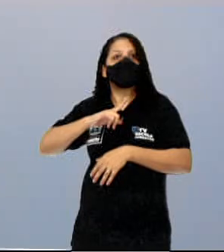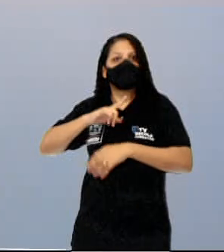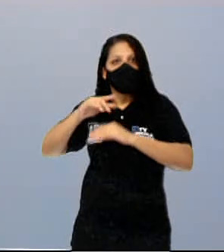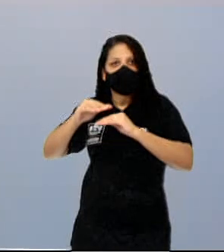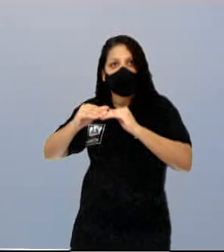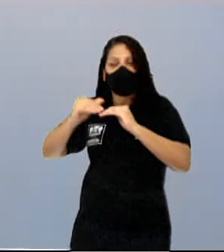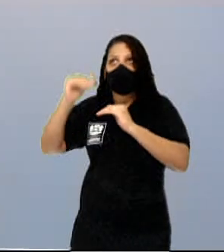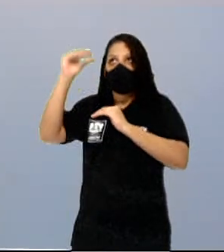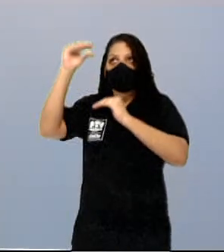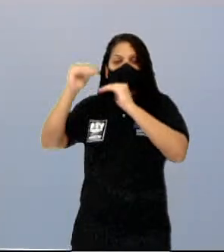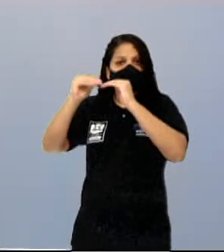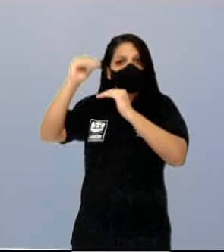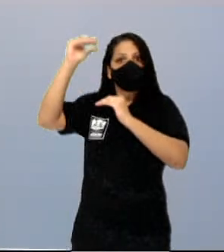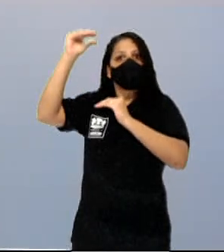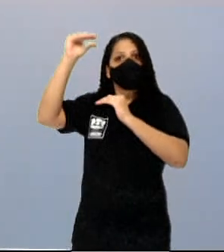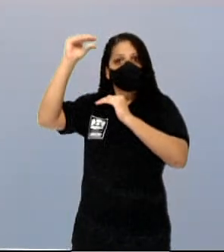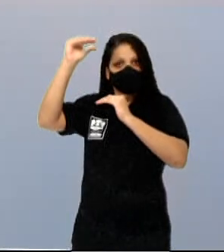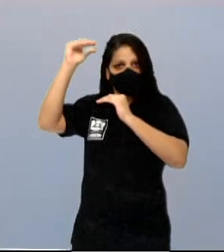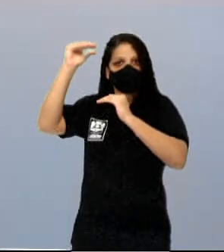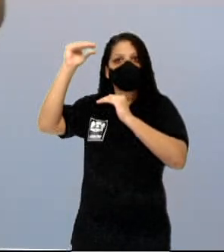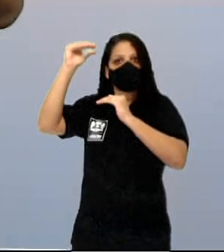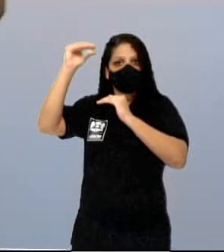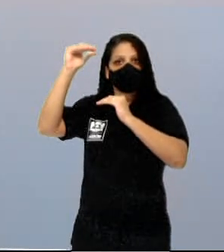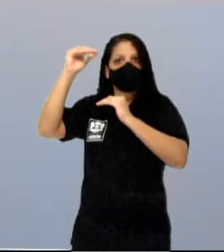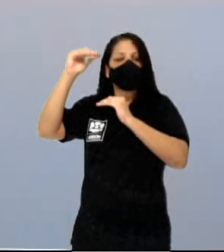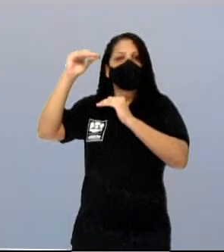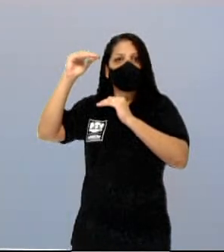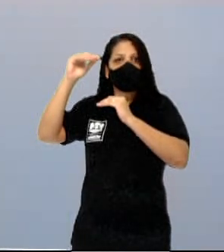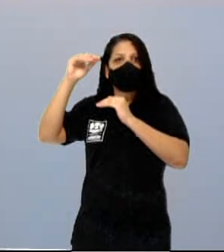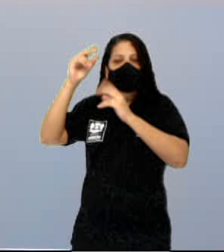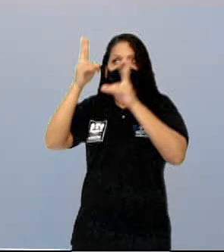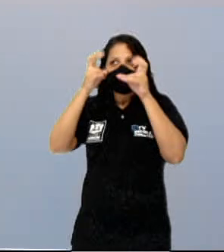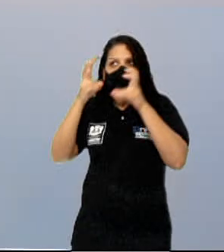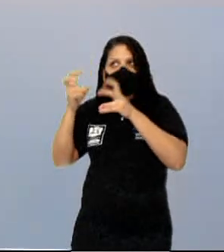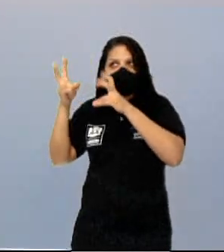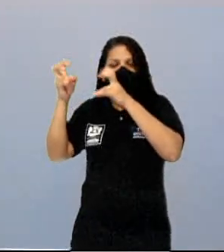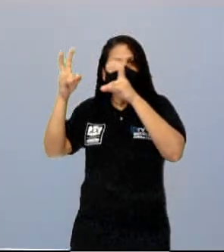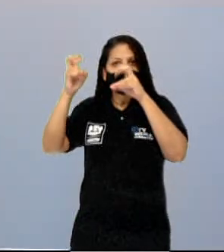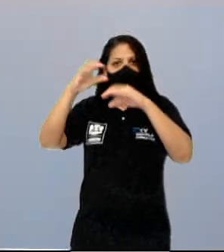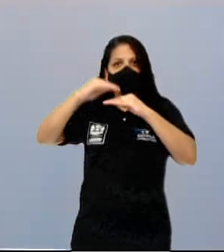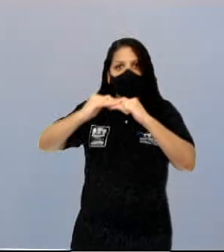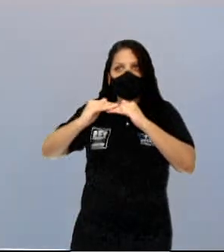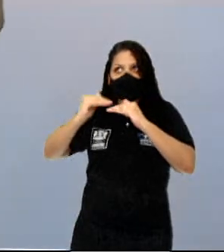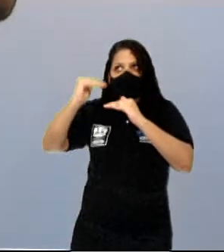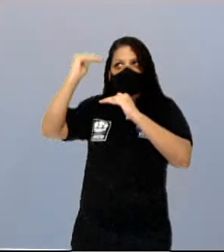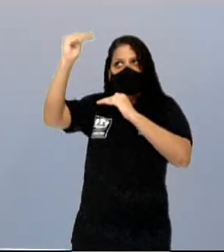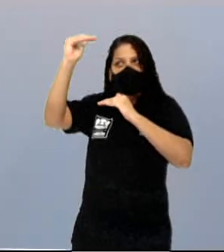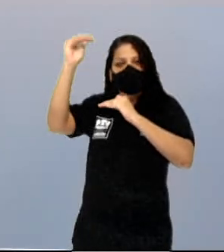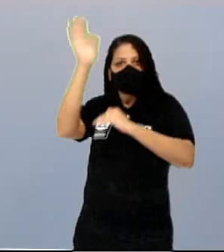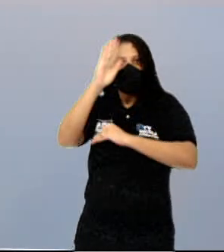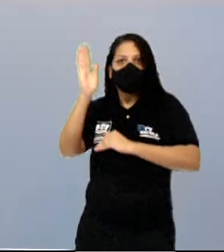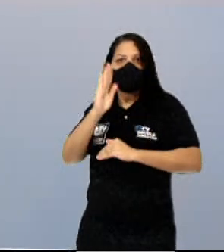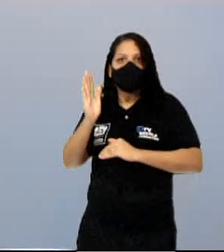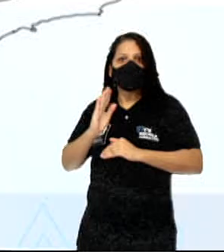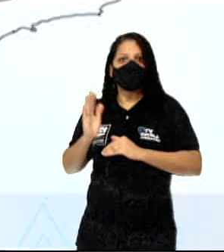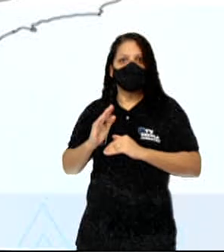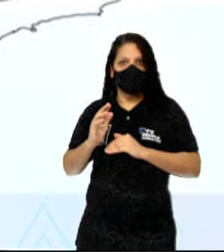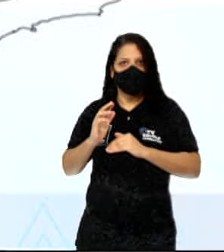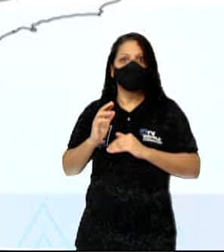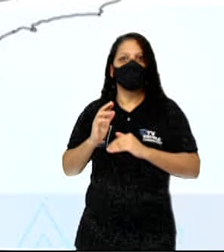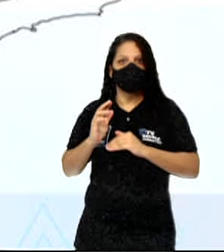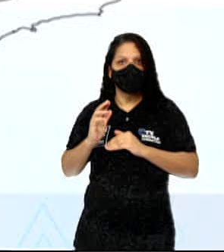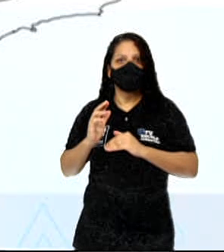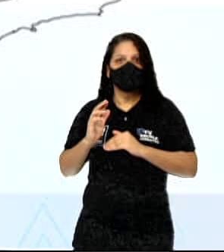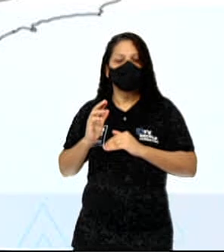Ou seja, é uma floresta que aparece nas áreas mais altas do Brasil, ali da região sul. Quando você observa